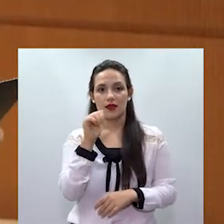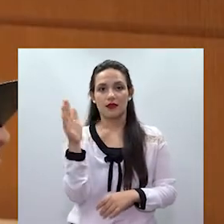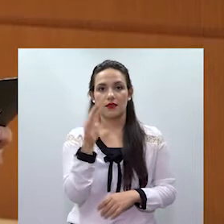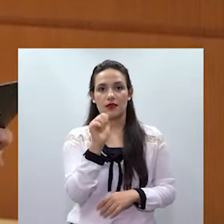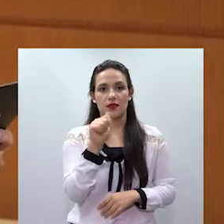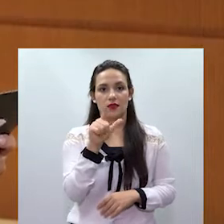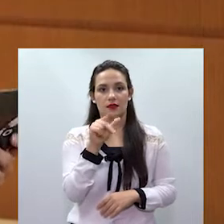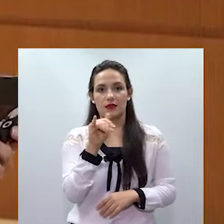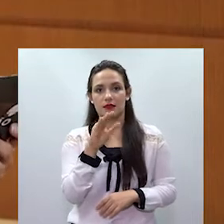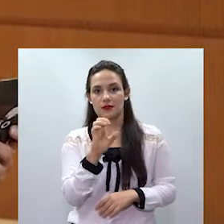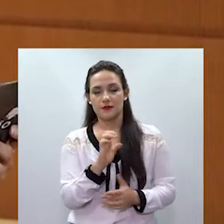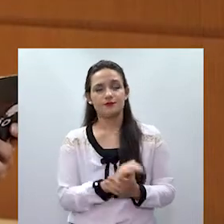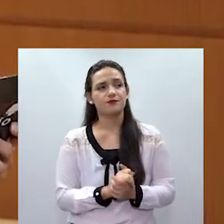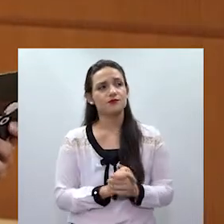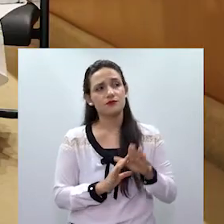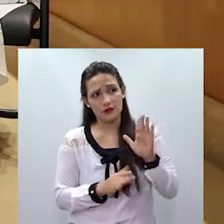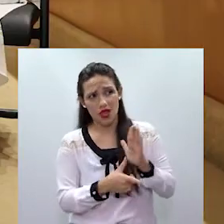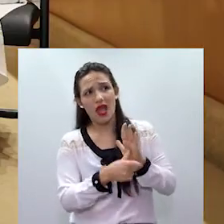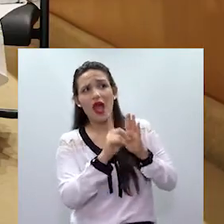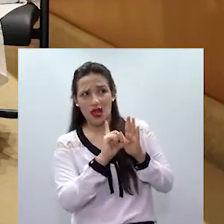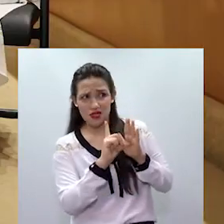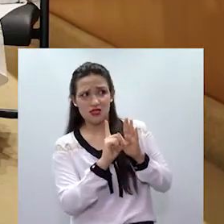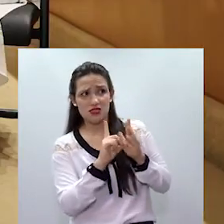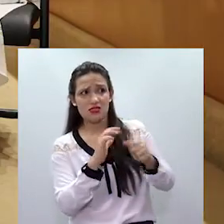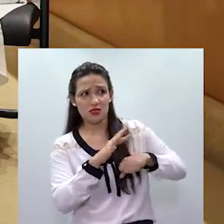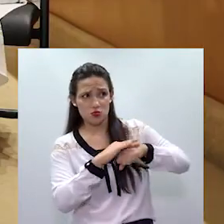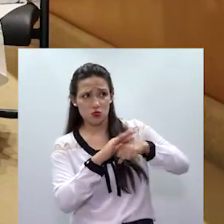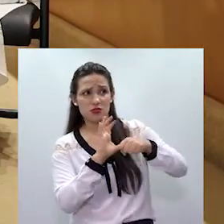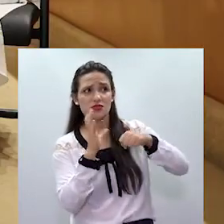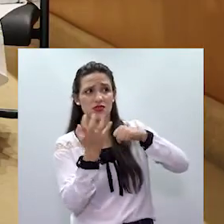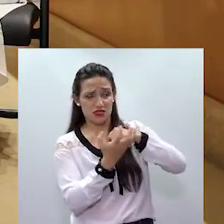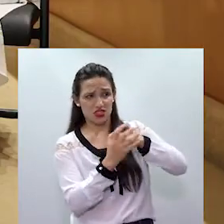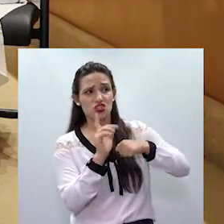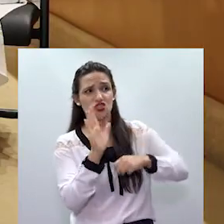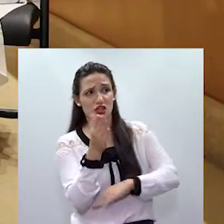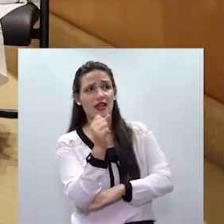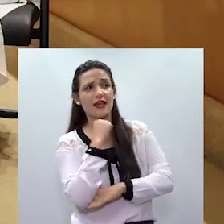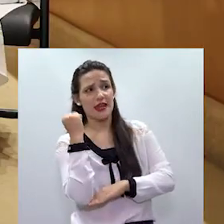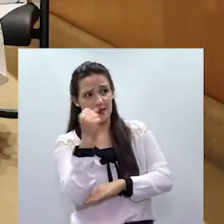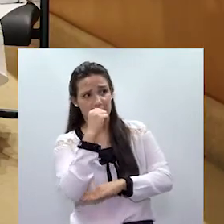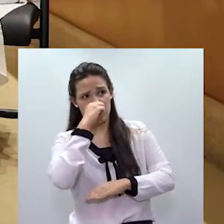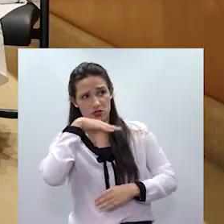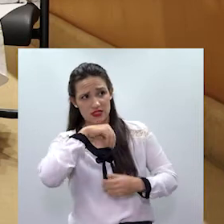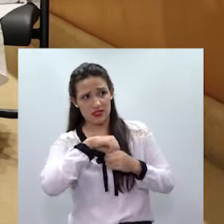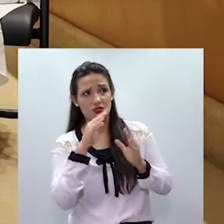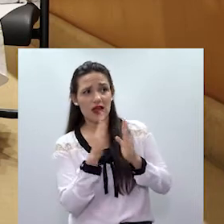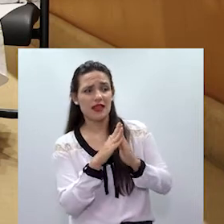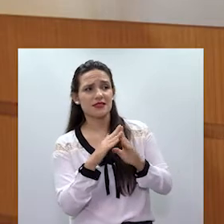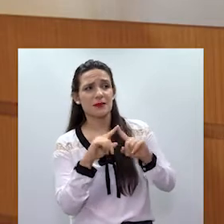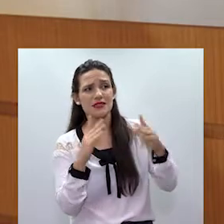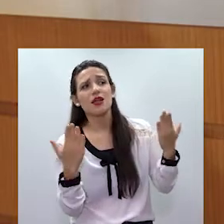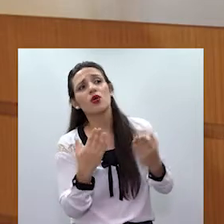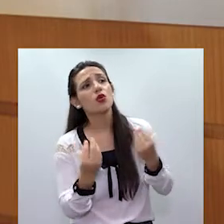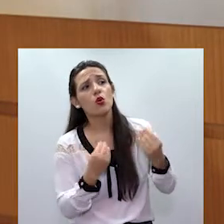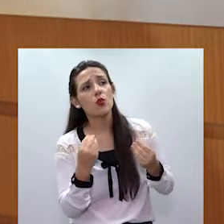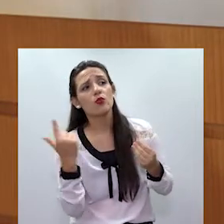antes da pandemia, a situação já era grave. Como identificar uma vítima de violência doméstica?